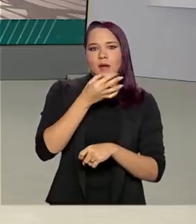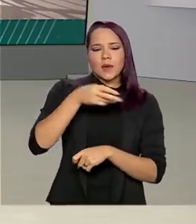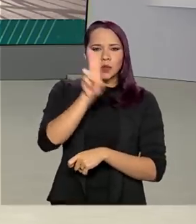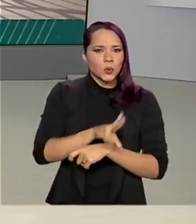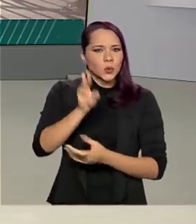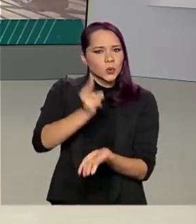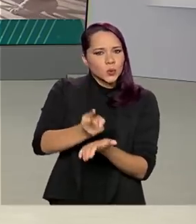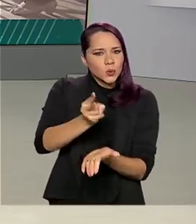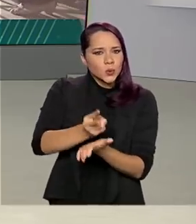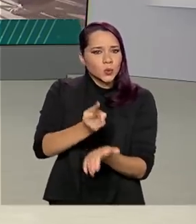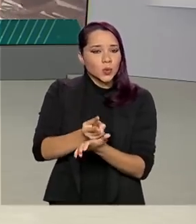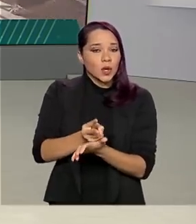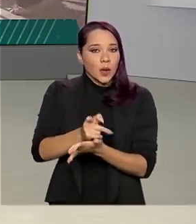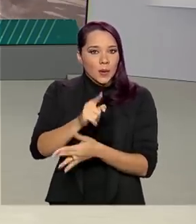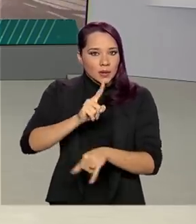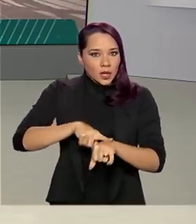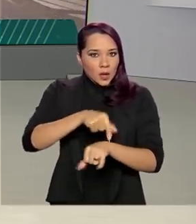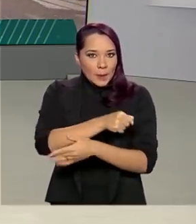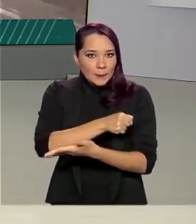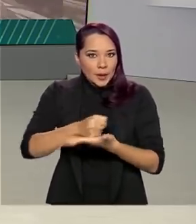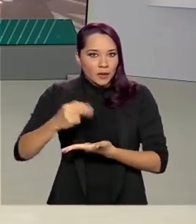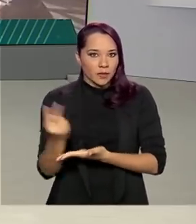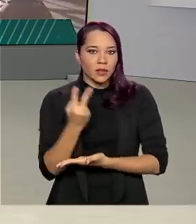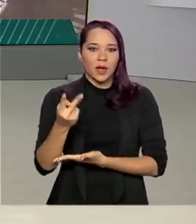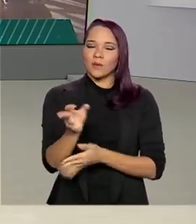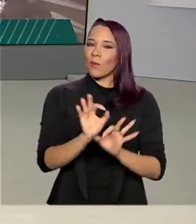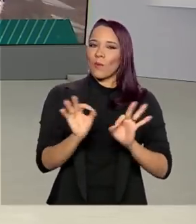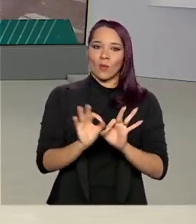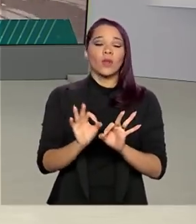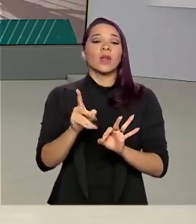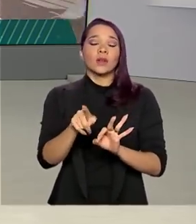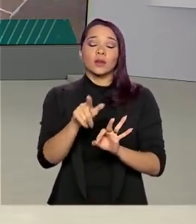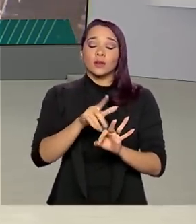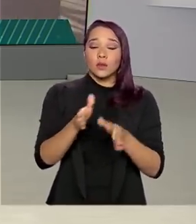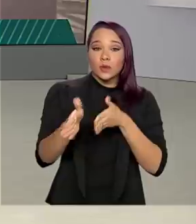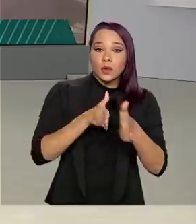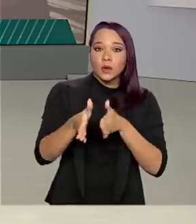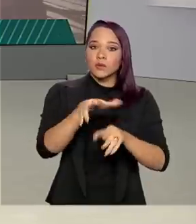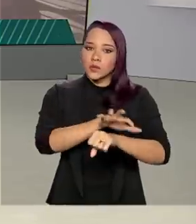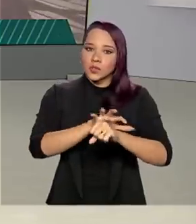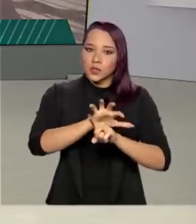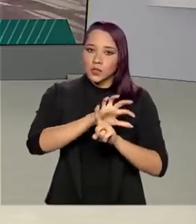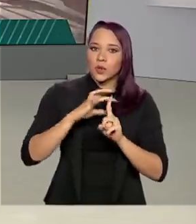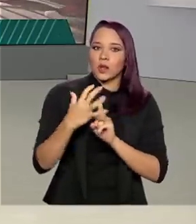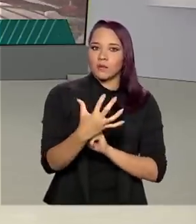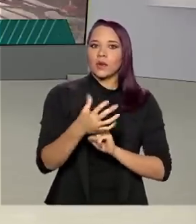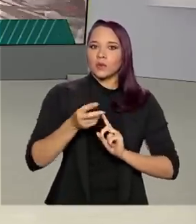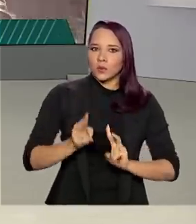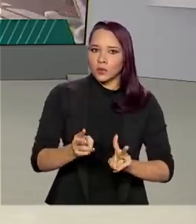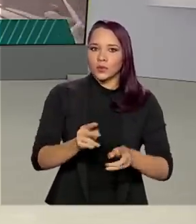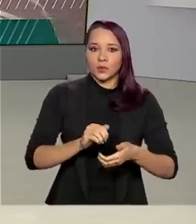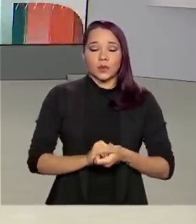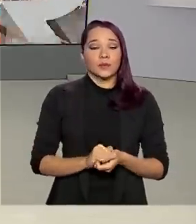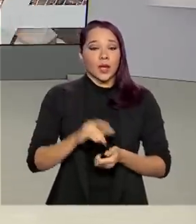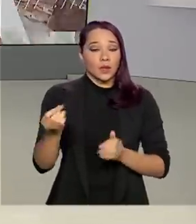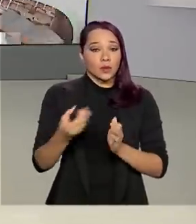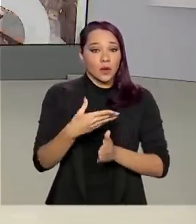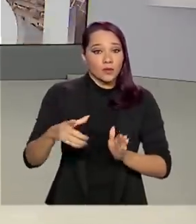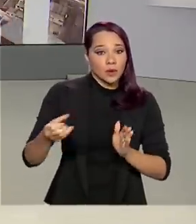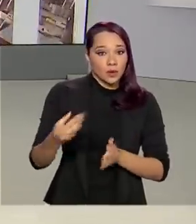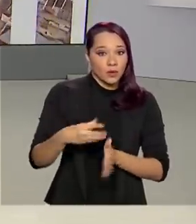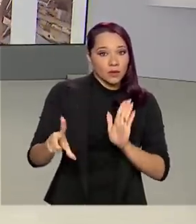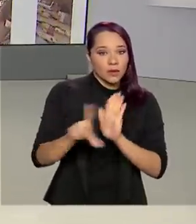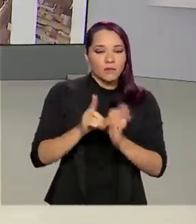uso contínuo não vão perder a validade enquanto durarem as medidas de isolamento social. A nova lei foi sancionada pelo